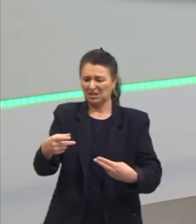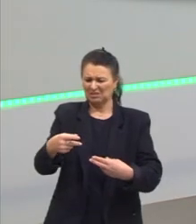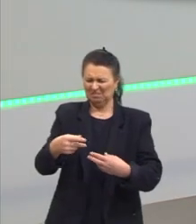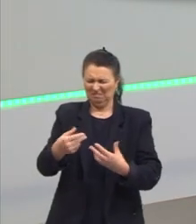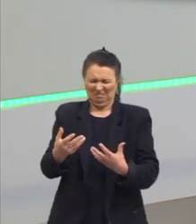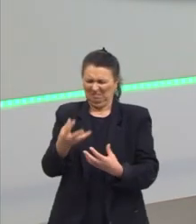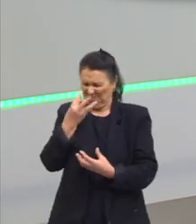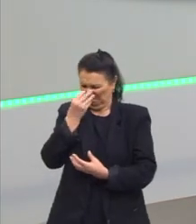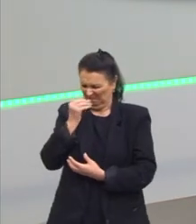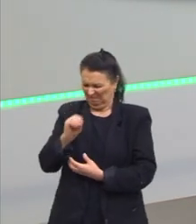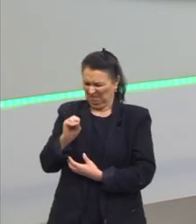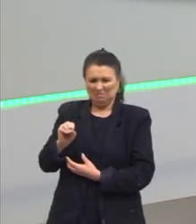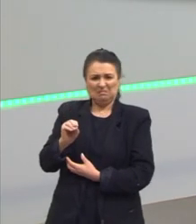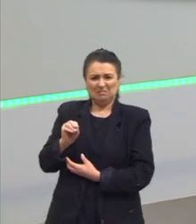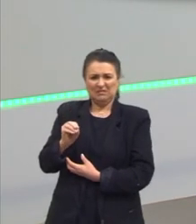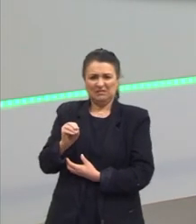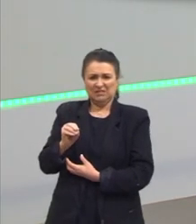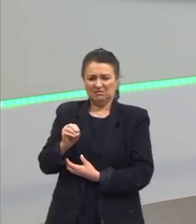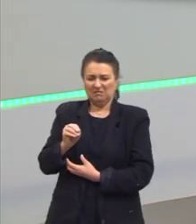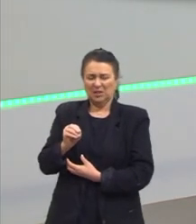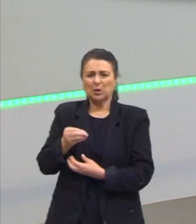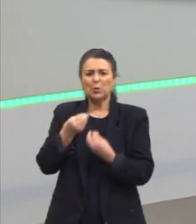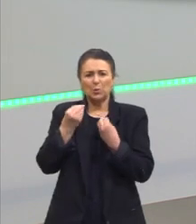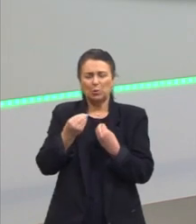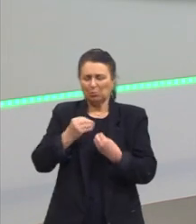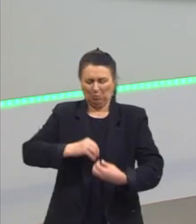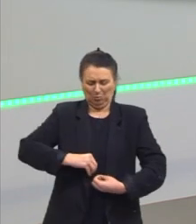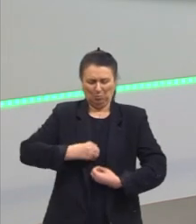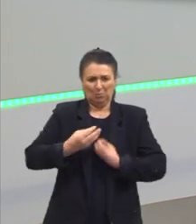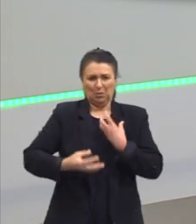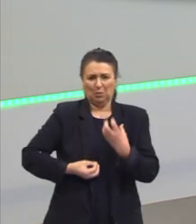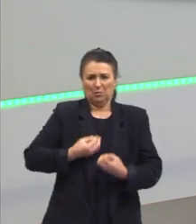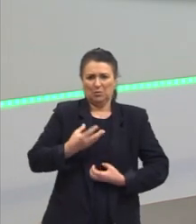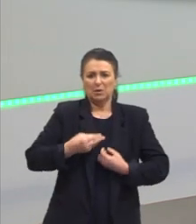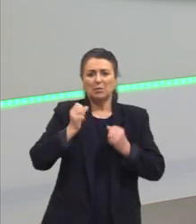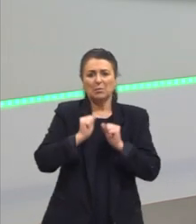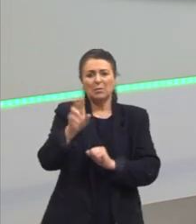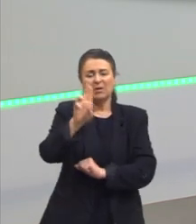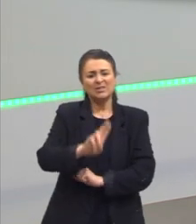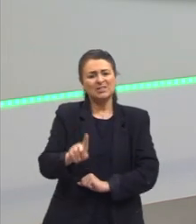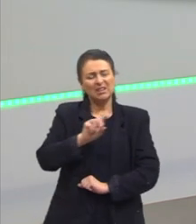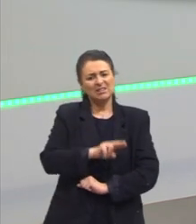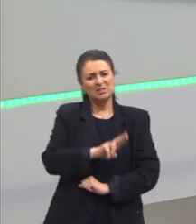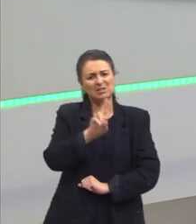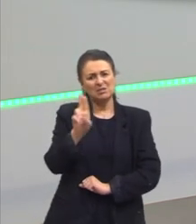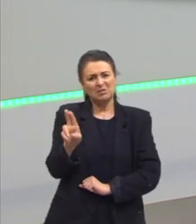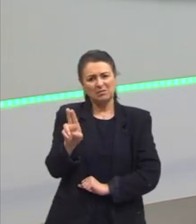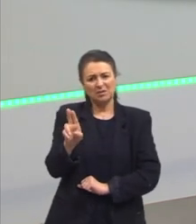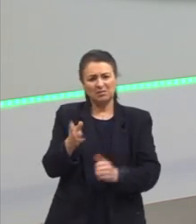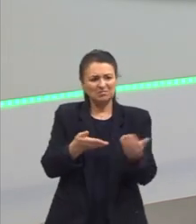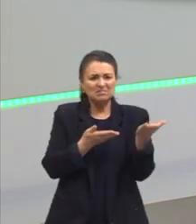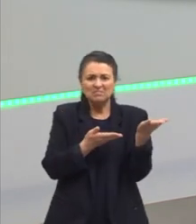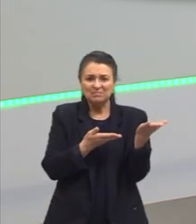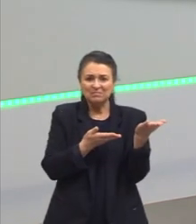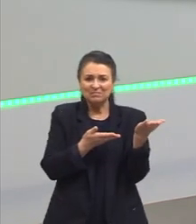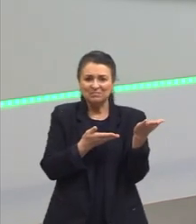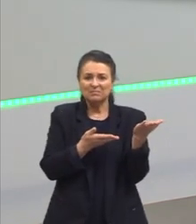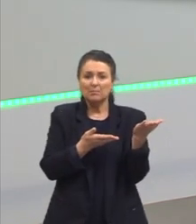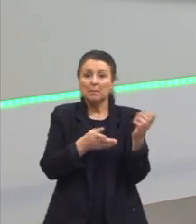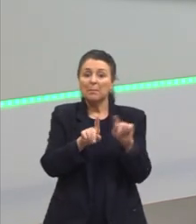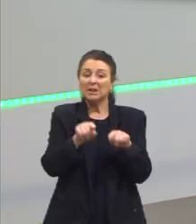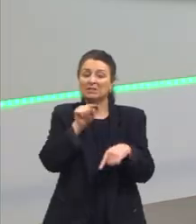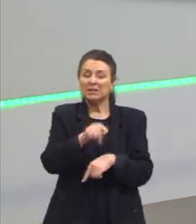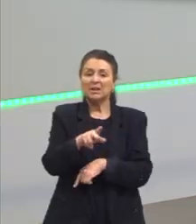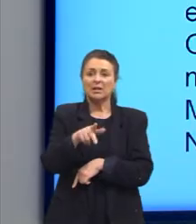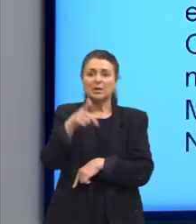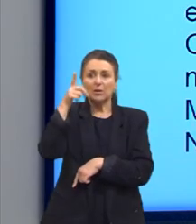Como que pode uma poesia, né? Ser, utilizar esses nomes, né? Então, mas ele conseguiu. Tá? Então,